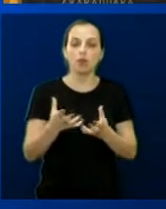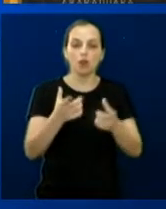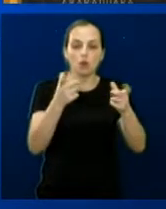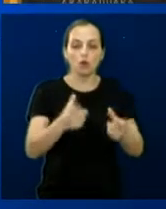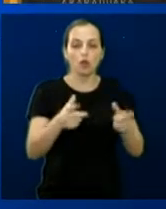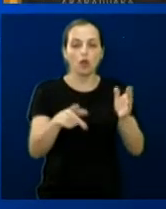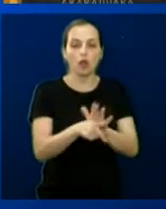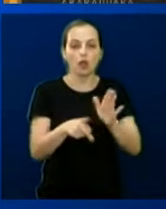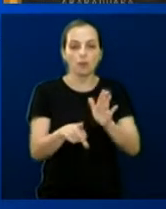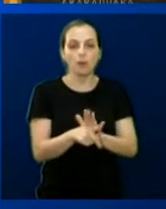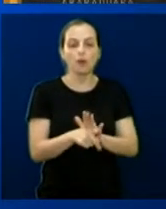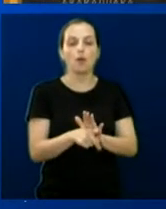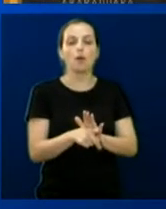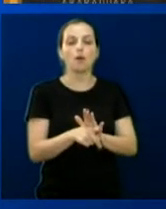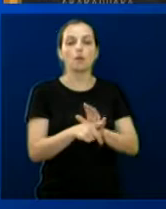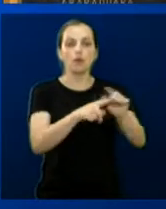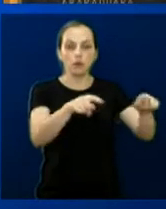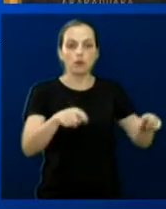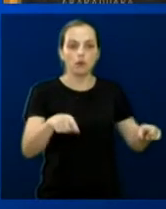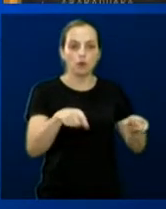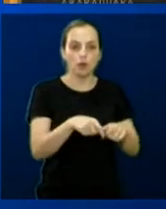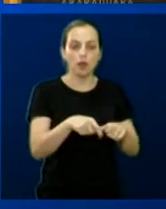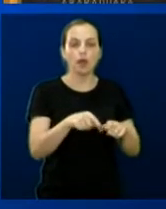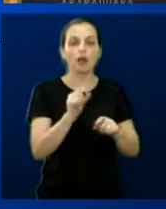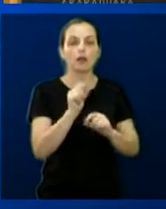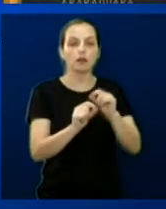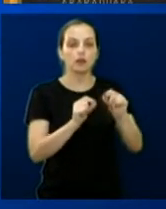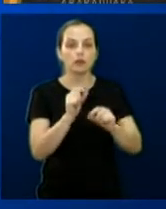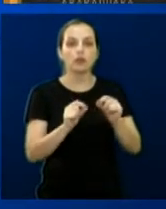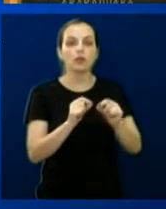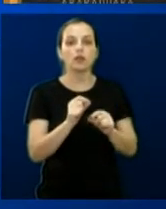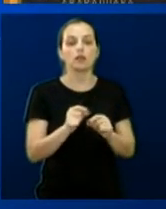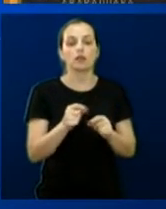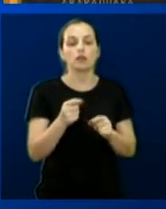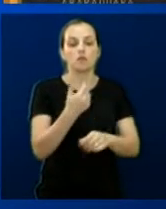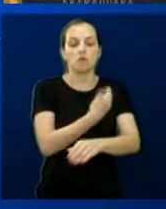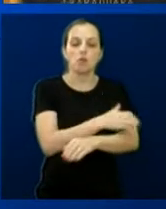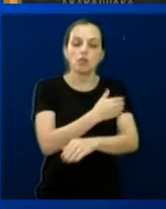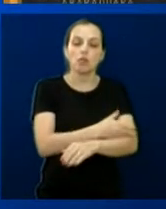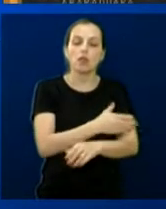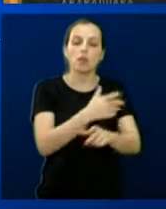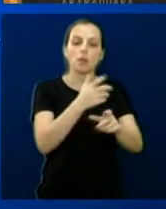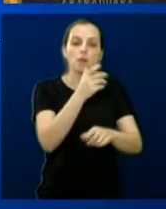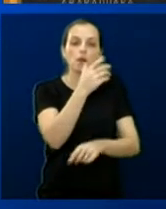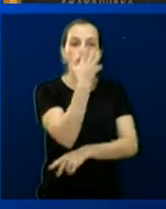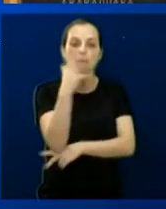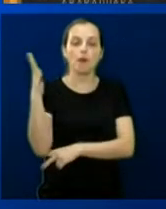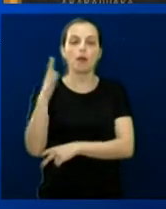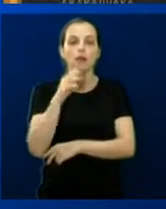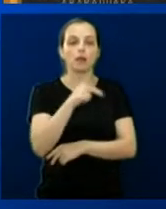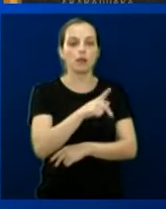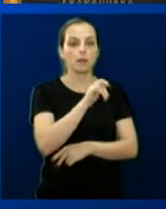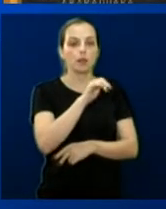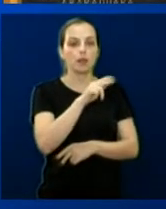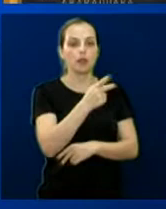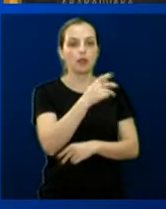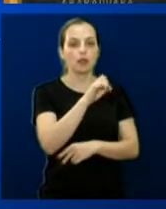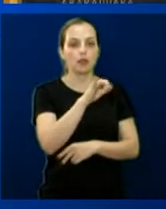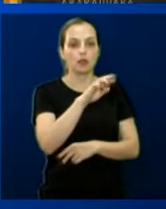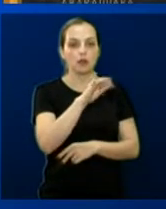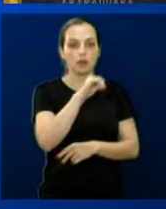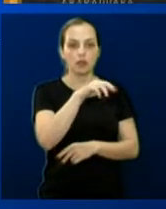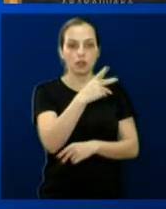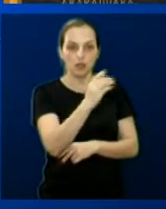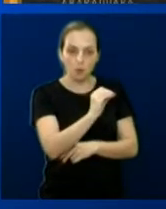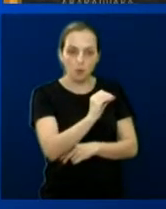o campo rapadão na terra para que eles possam treinar, porque, atualmente, eles treinam no Pinheirinho e eles têm que levar todas as barras